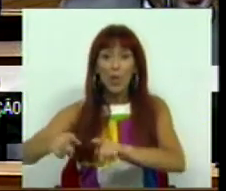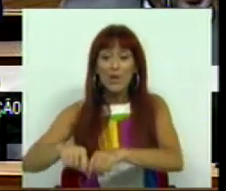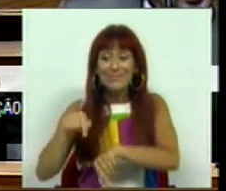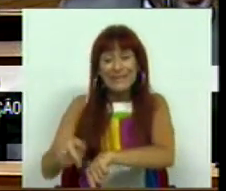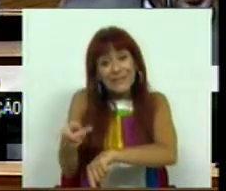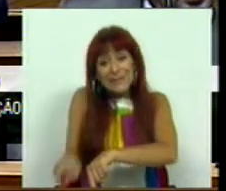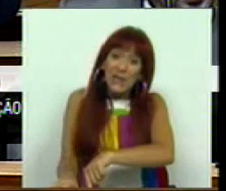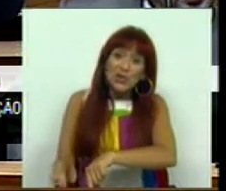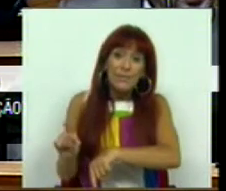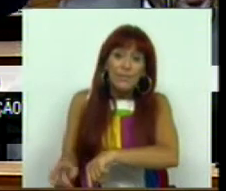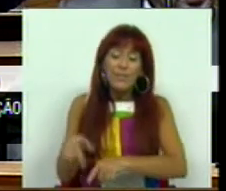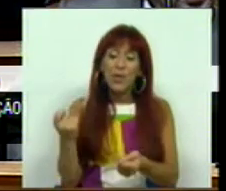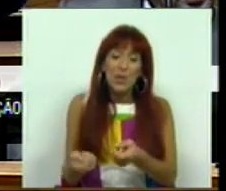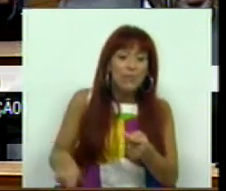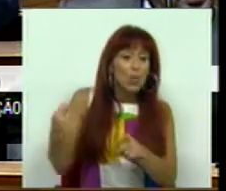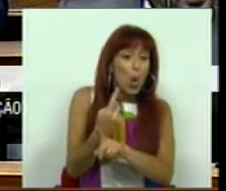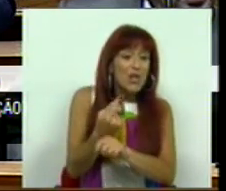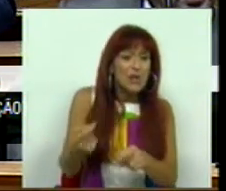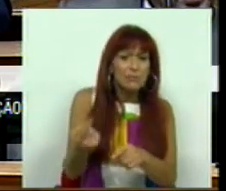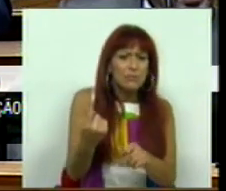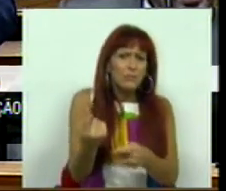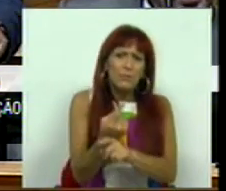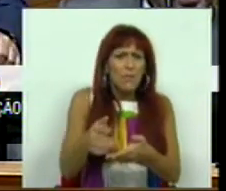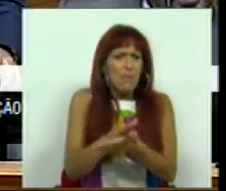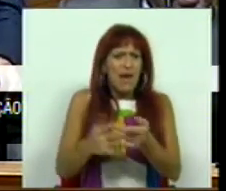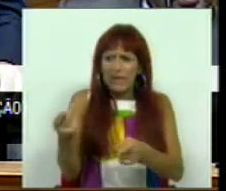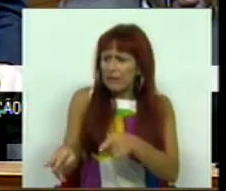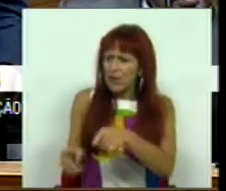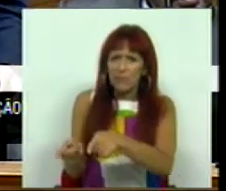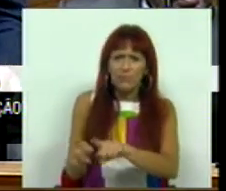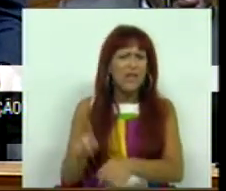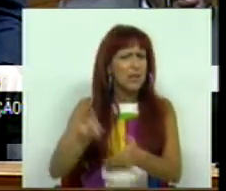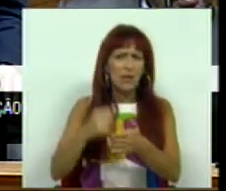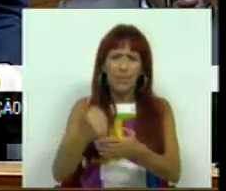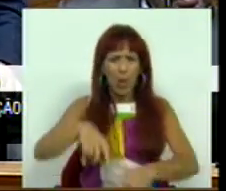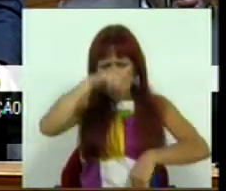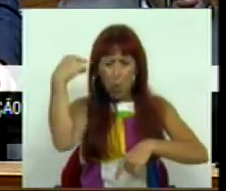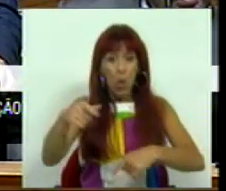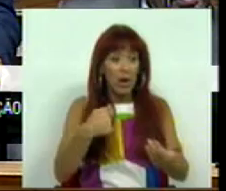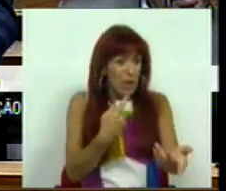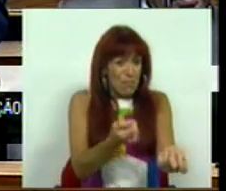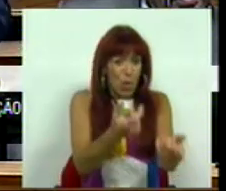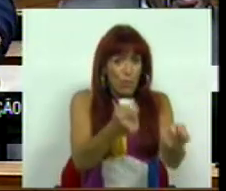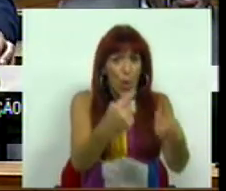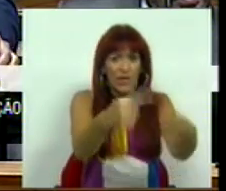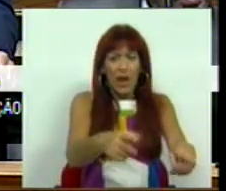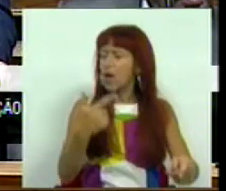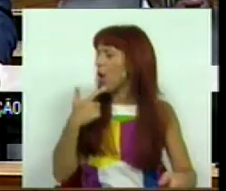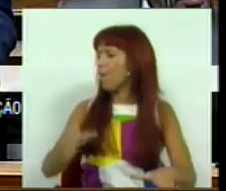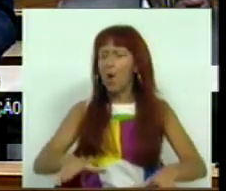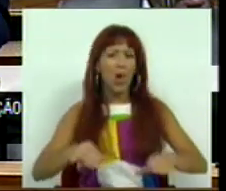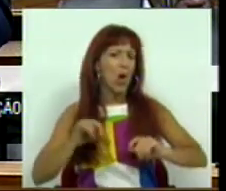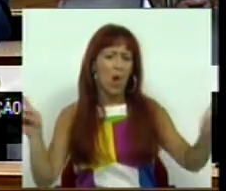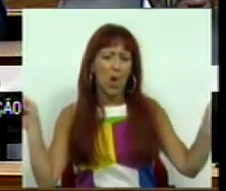taxa, qualquer alteração sobre os bens essenciais nesta taxa, custa sempre mais a quem menos tem e por isso nós não